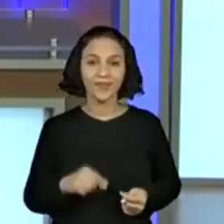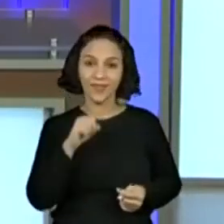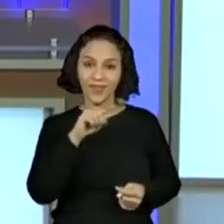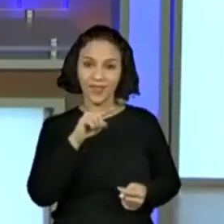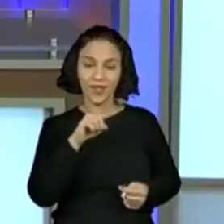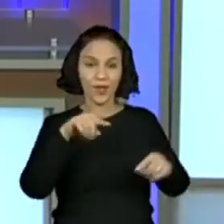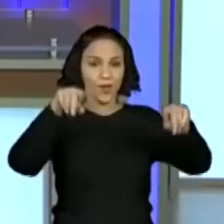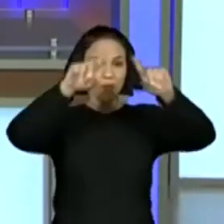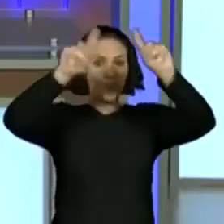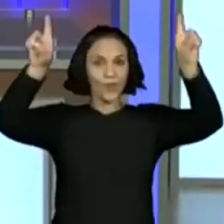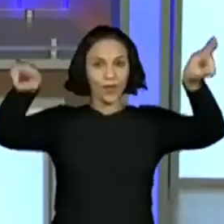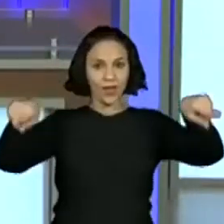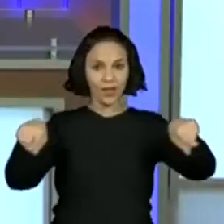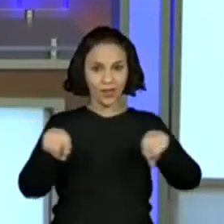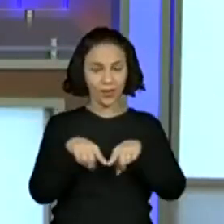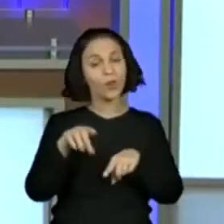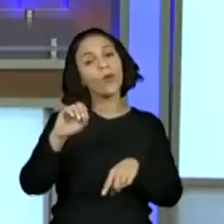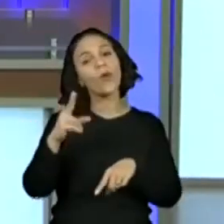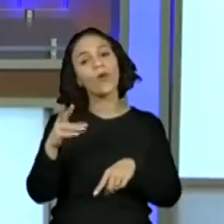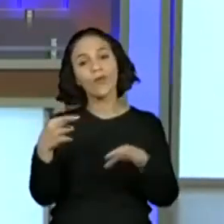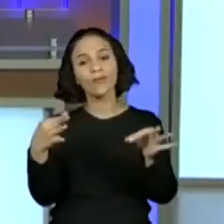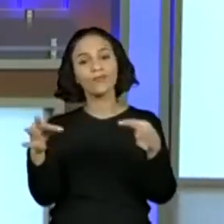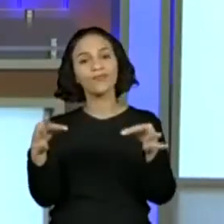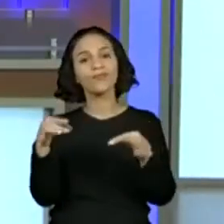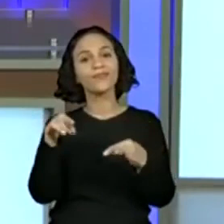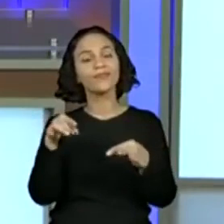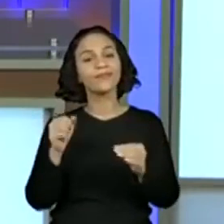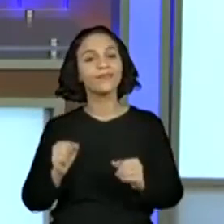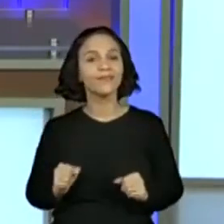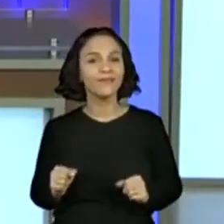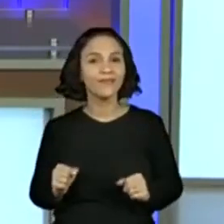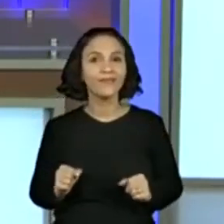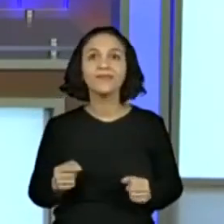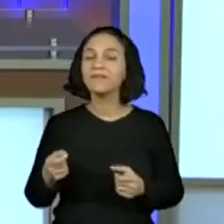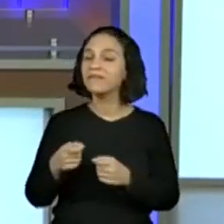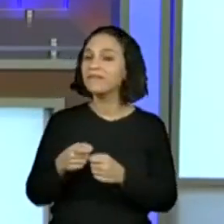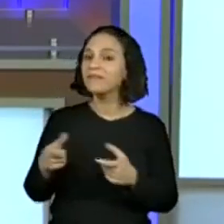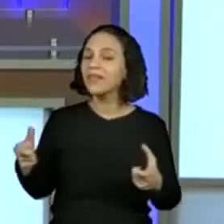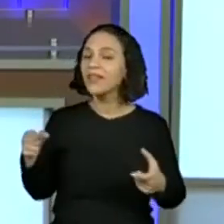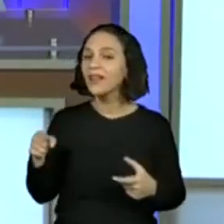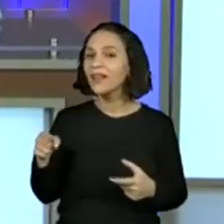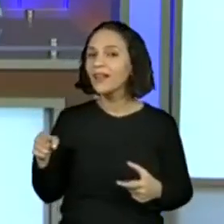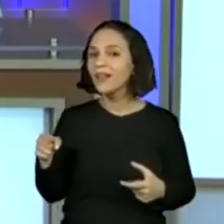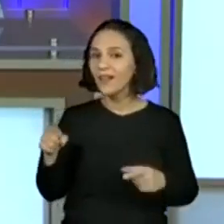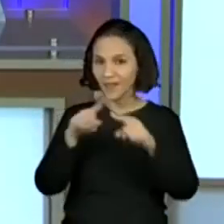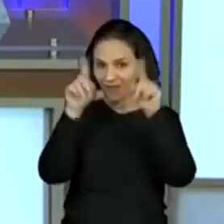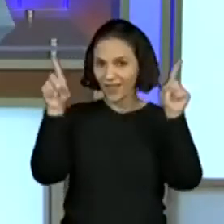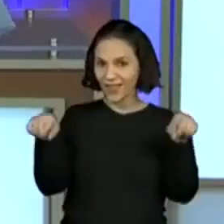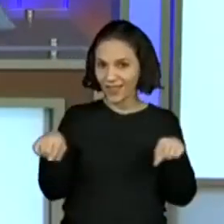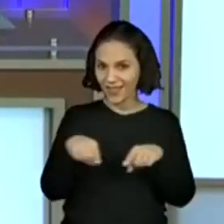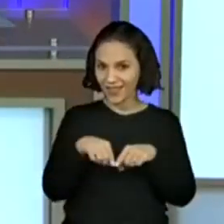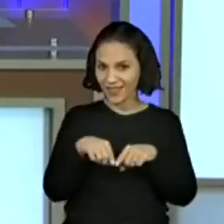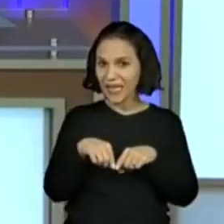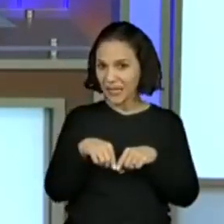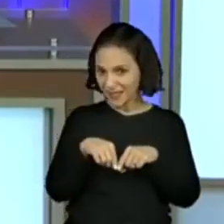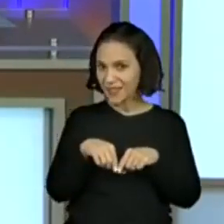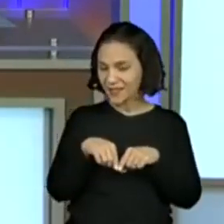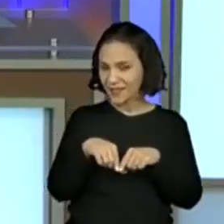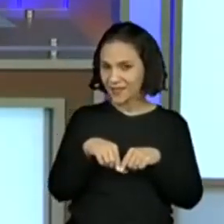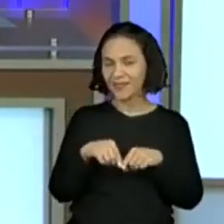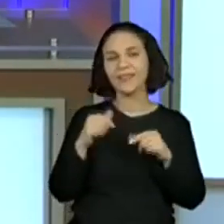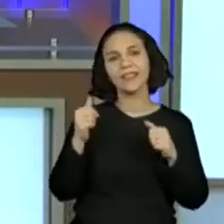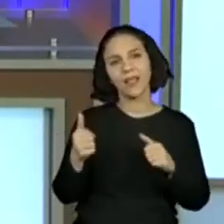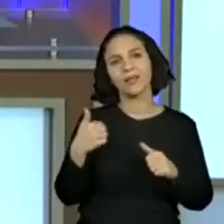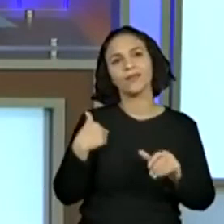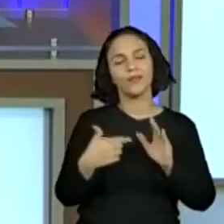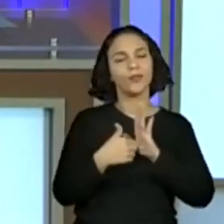ou o quadro? E aí? Olha, a grande maioria está dizendo o quadro. Então, tá. Vou mostrar